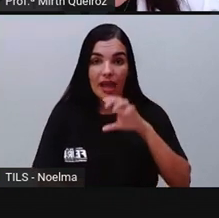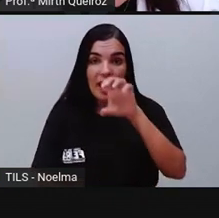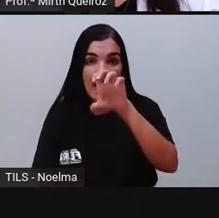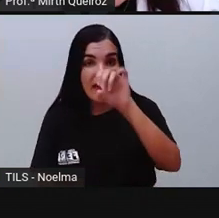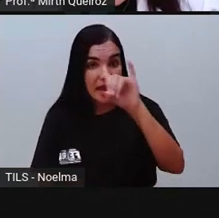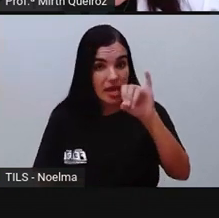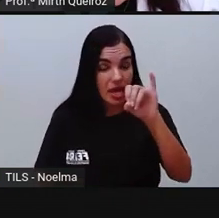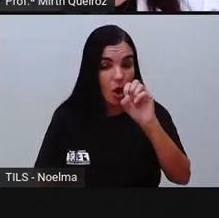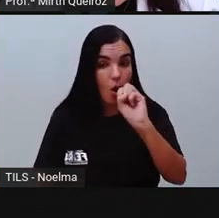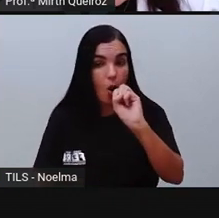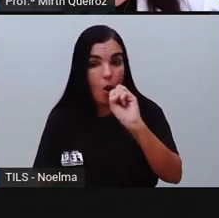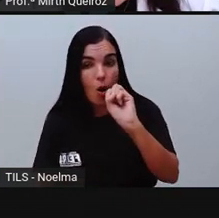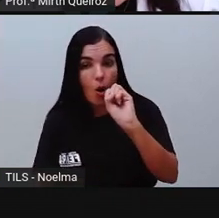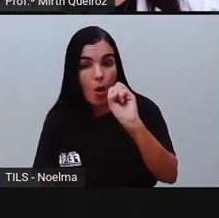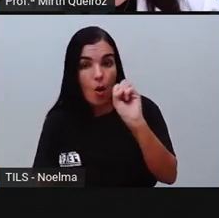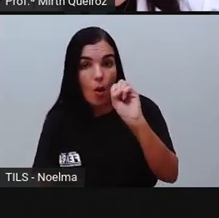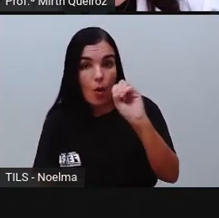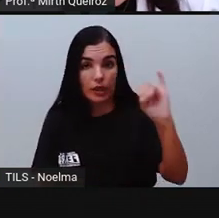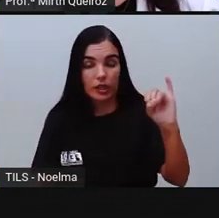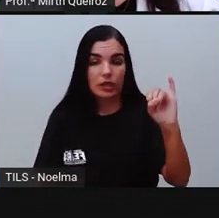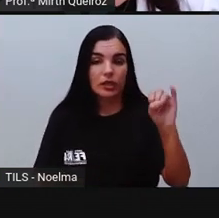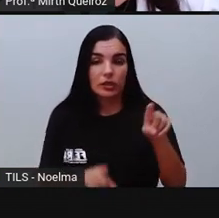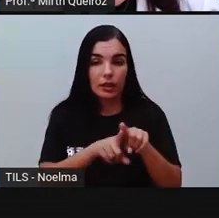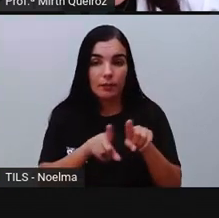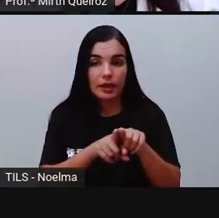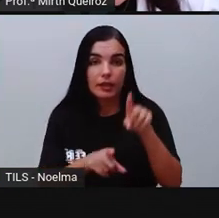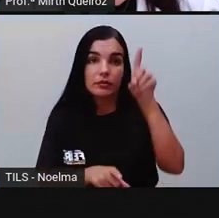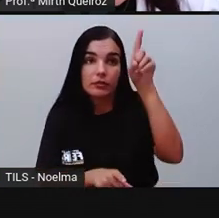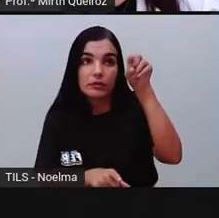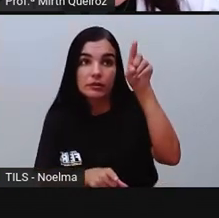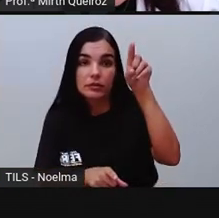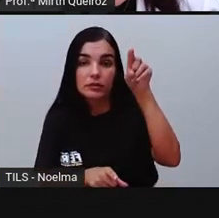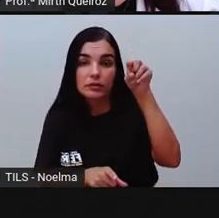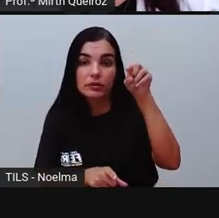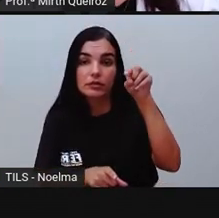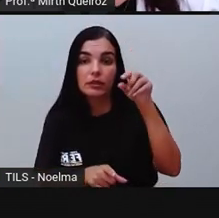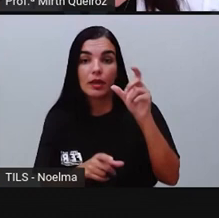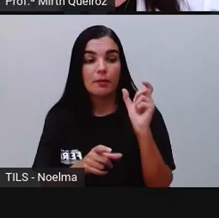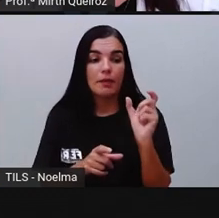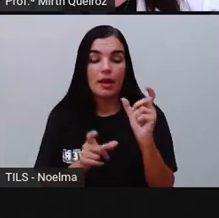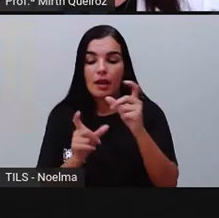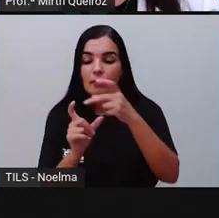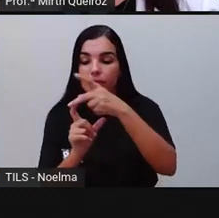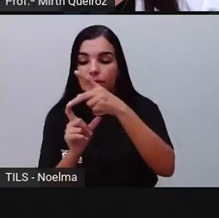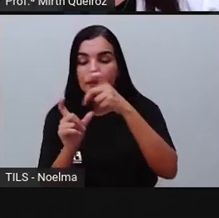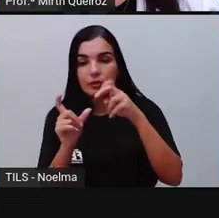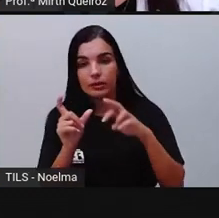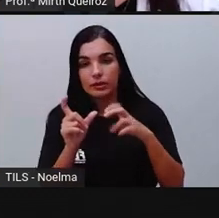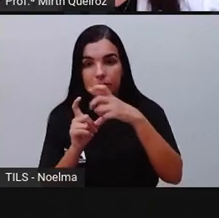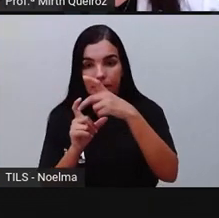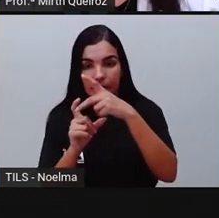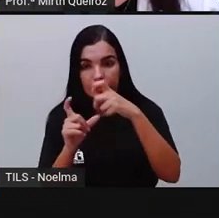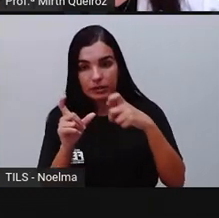EI e OI da sílaba tônica das palavras paroxítonas, certo?